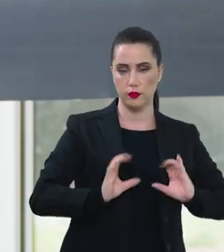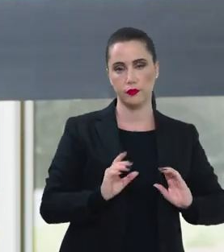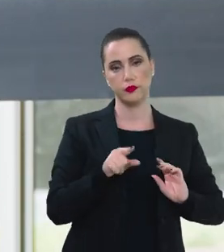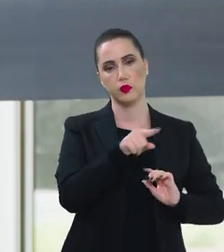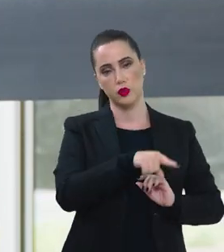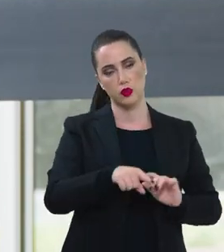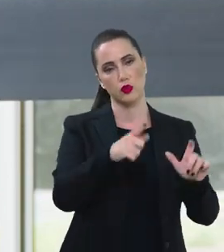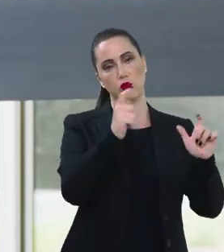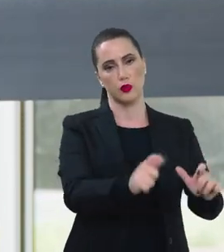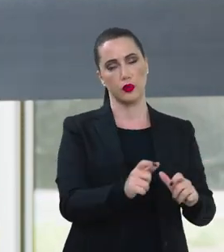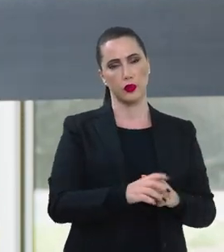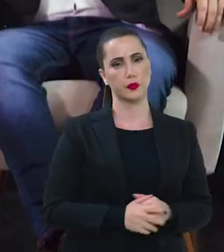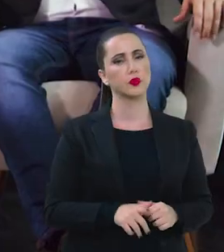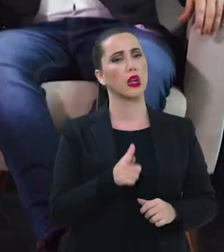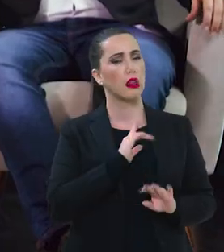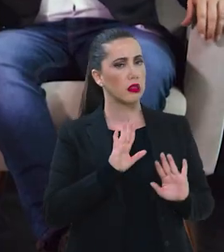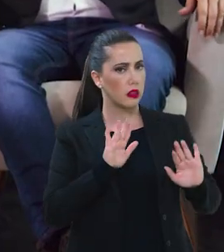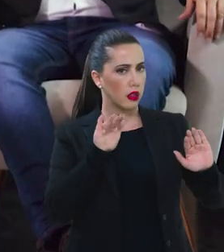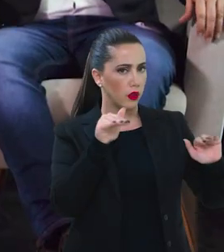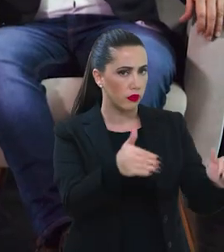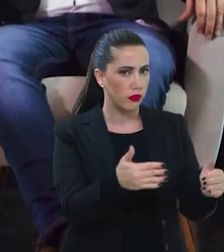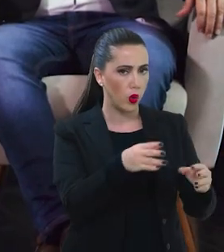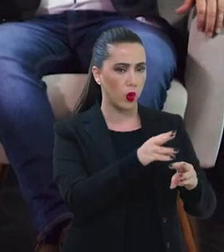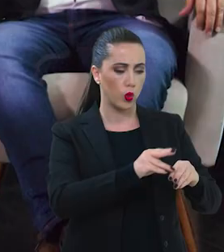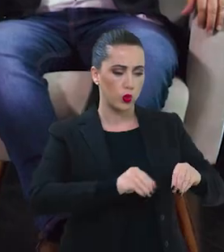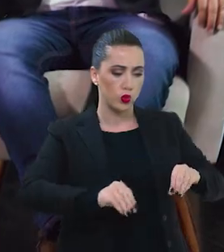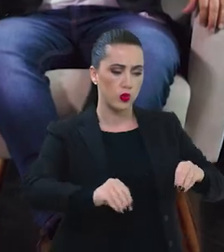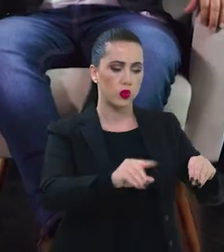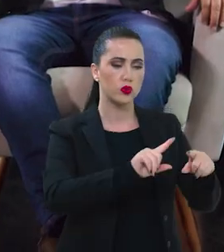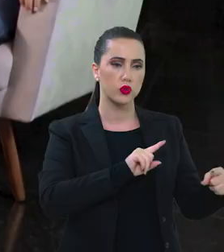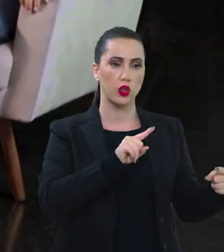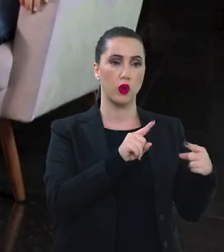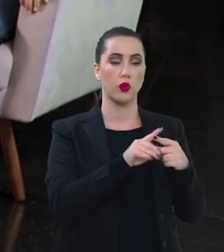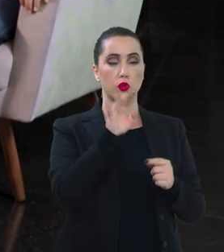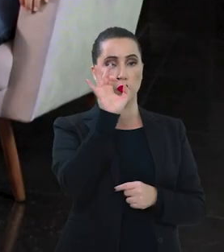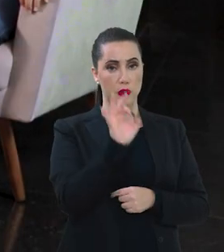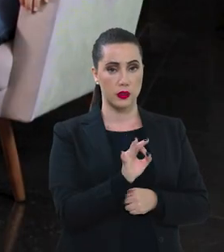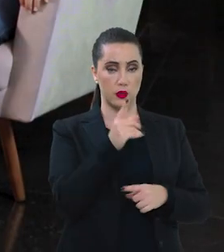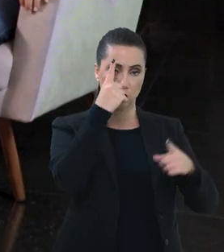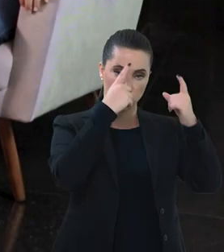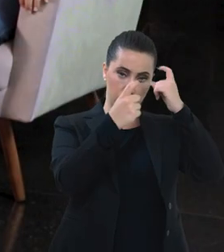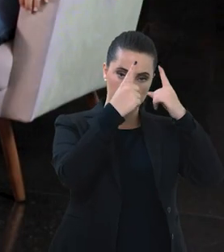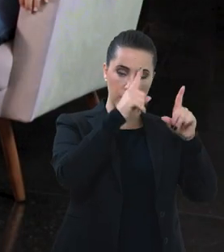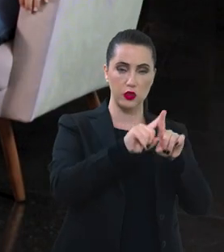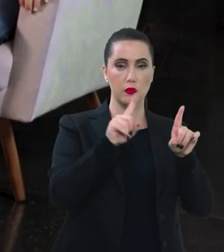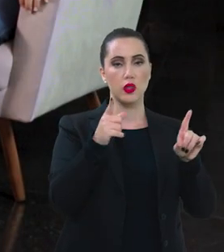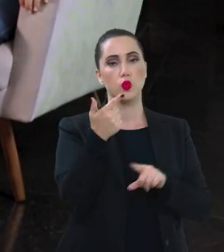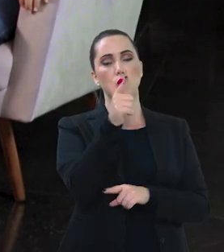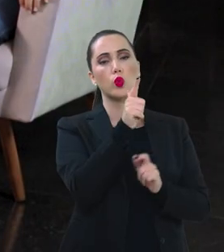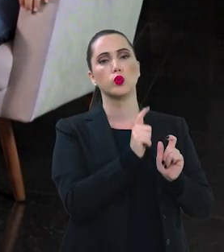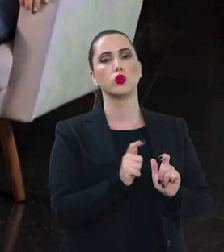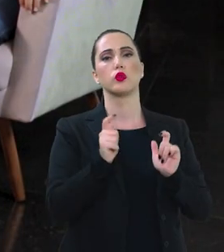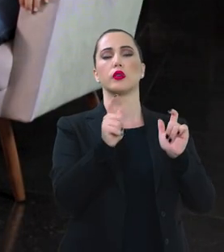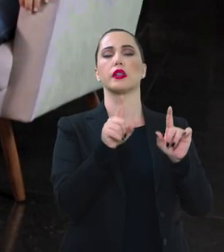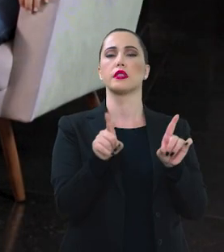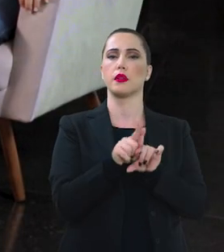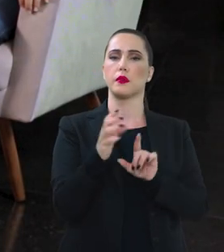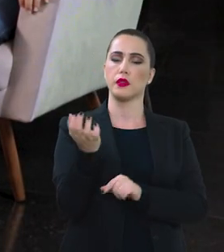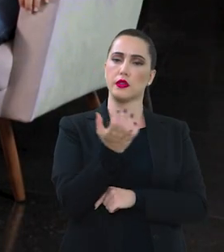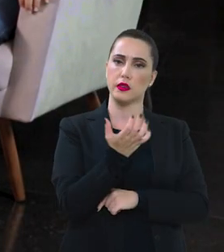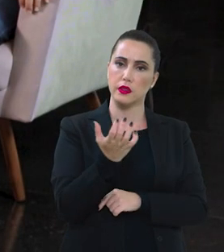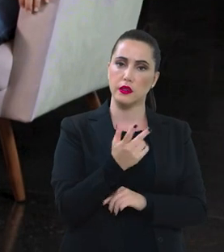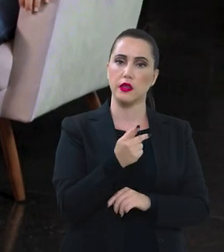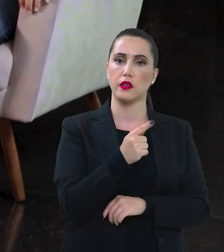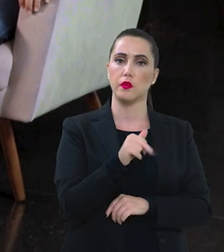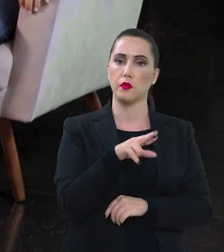territórios. Então, existe um foco, que um foco territorial, com base nos índices de violência, mas outros municípios que